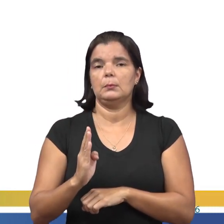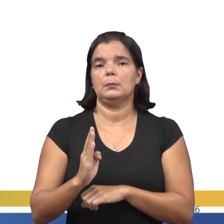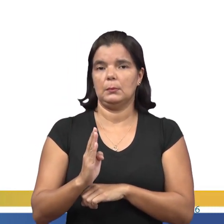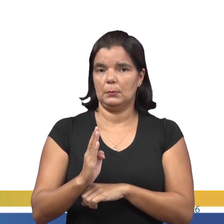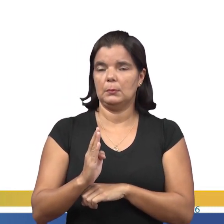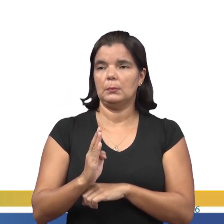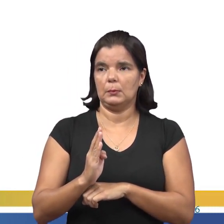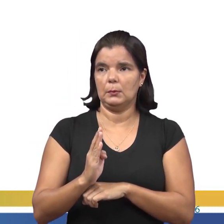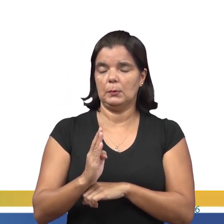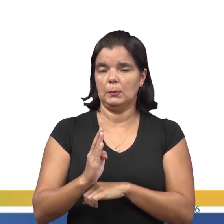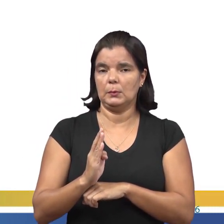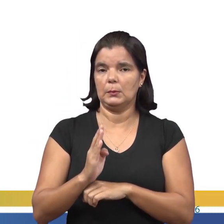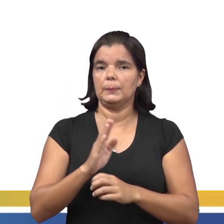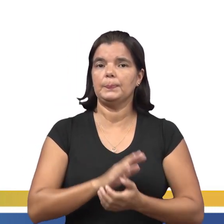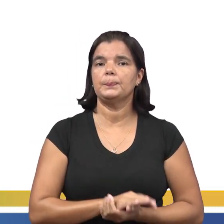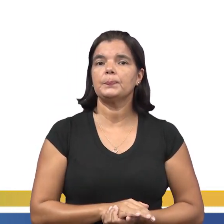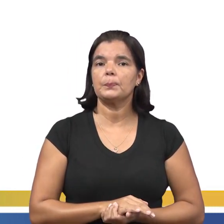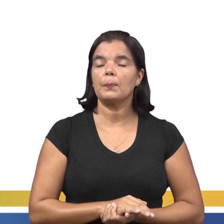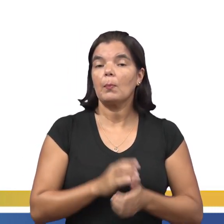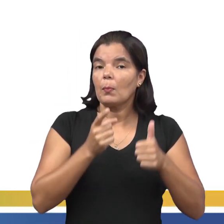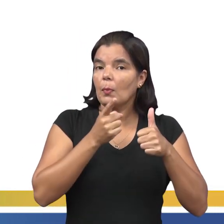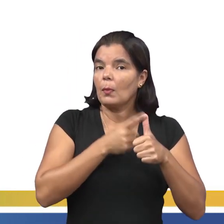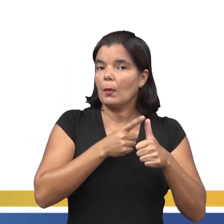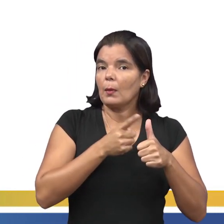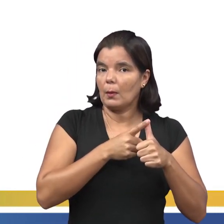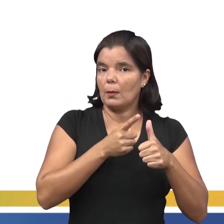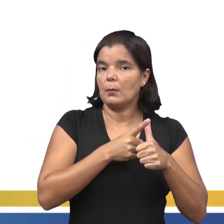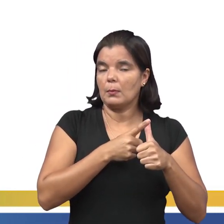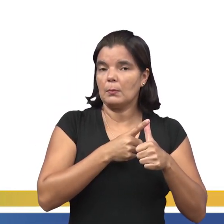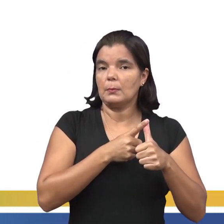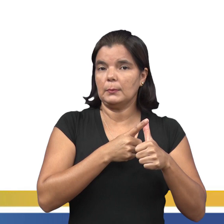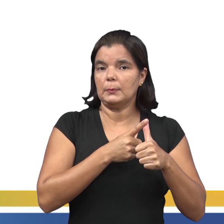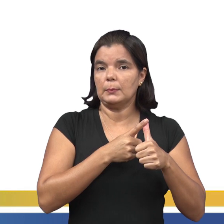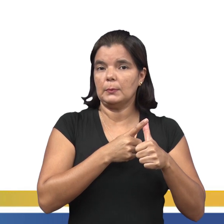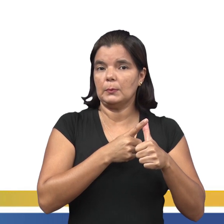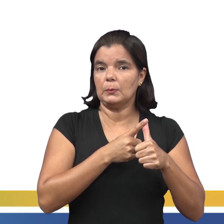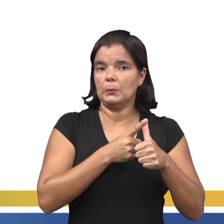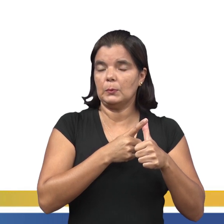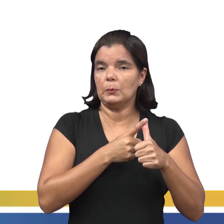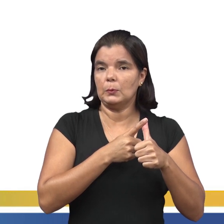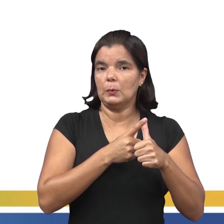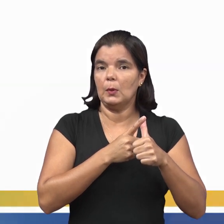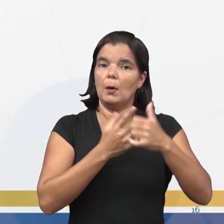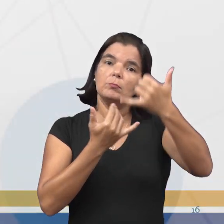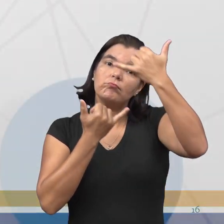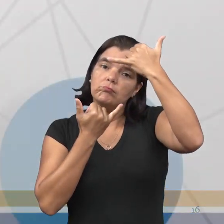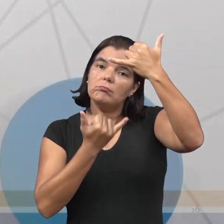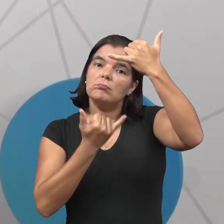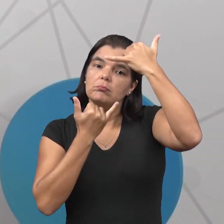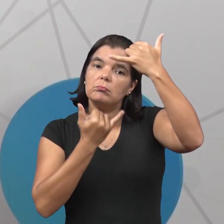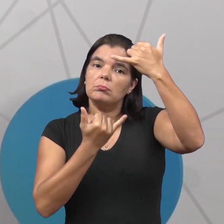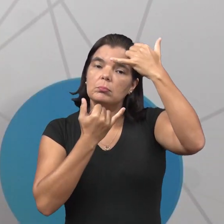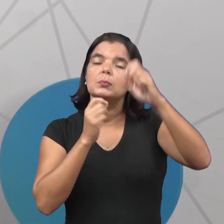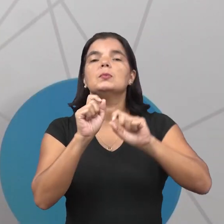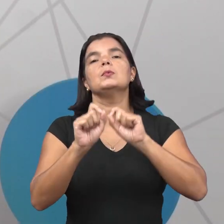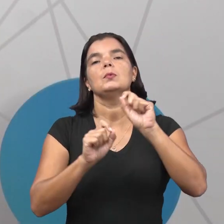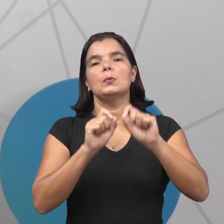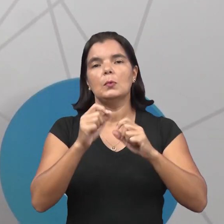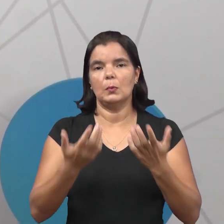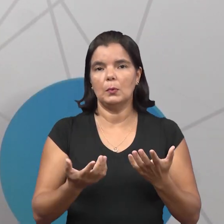regiões? Primeiro aspecto que o IBGE levou em consideração.